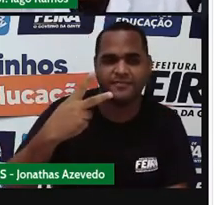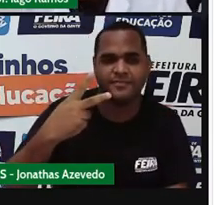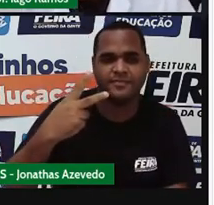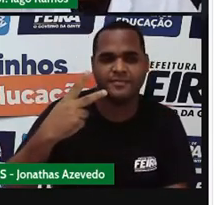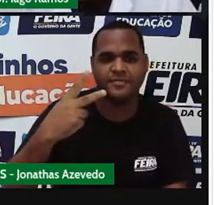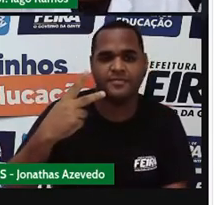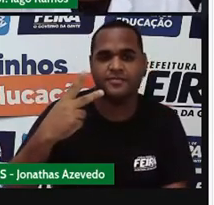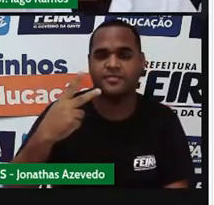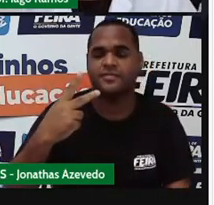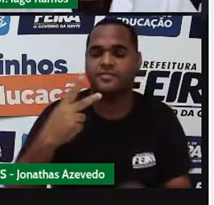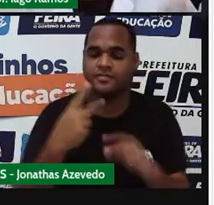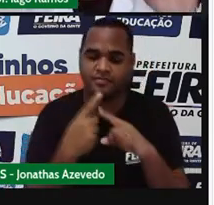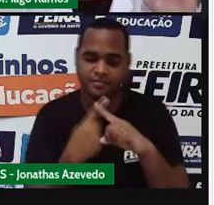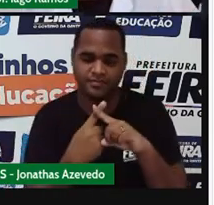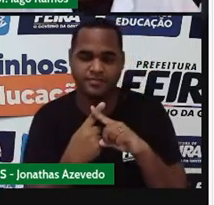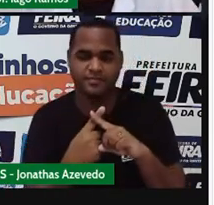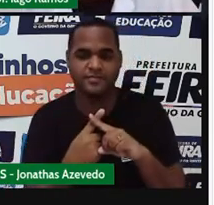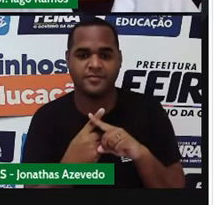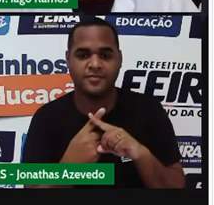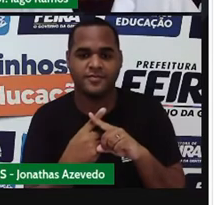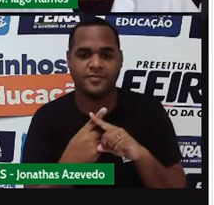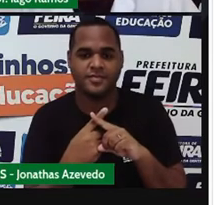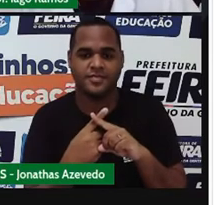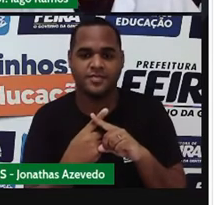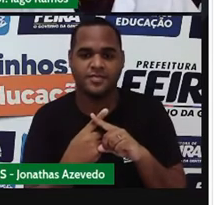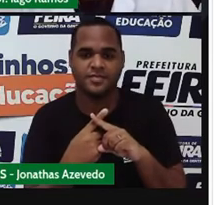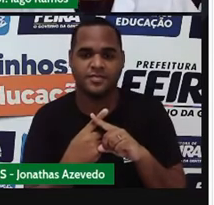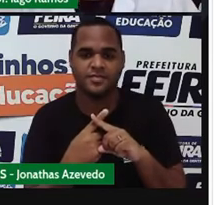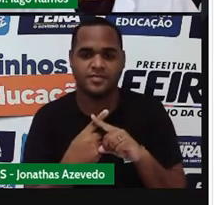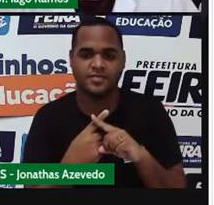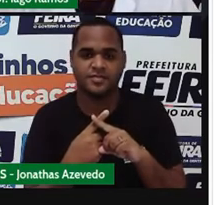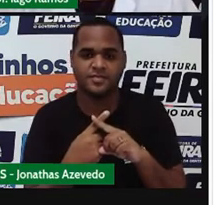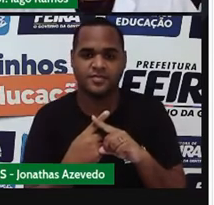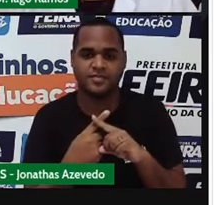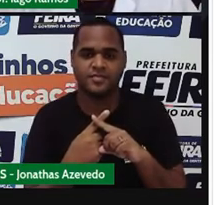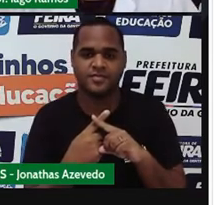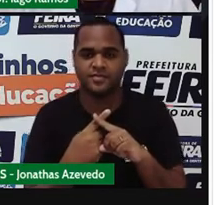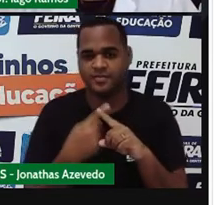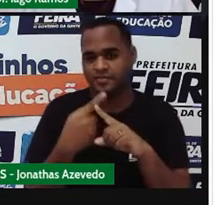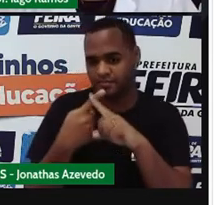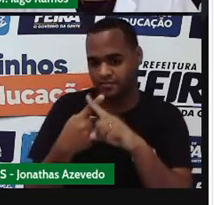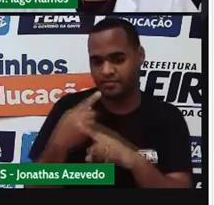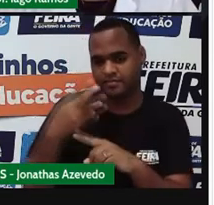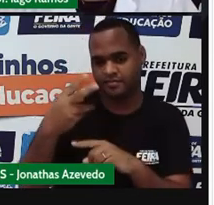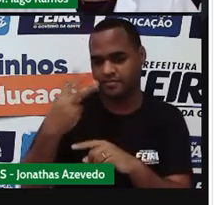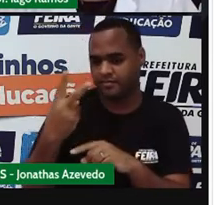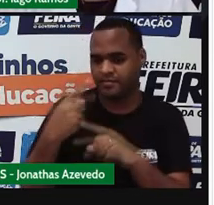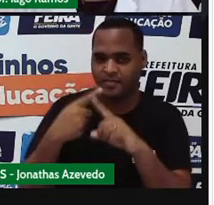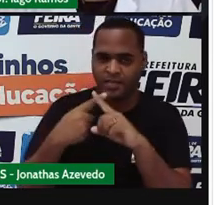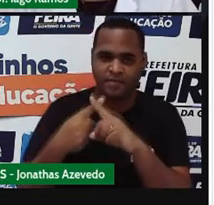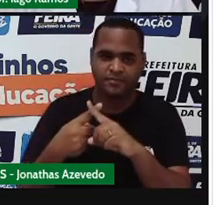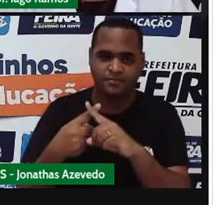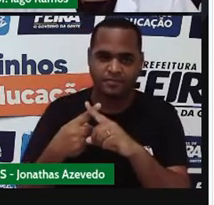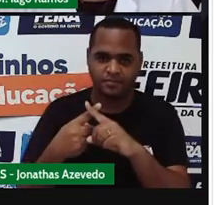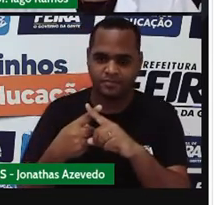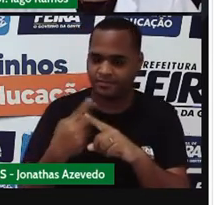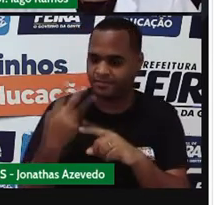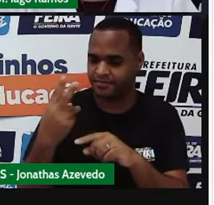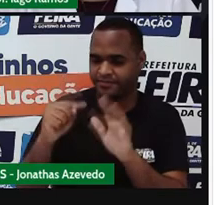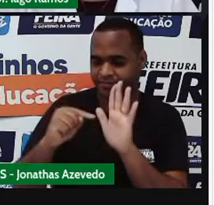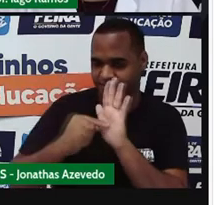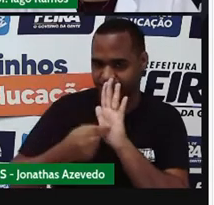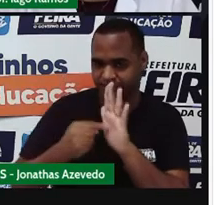Duas vezes a coisinha que tem X. Então, a gente escreve assim, o pontinho da